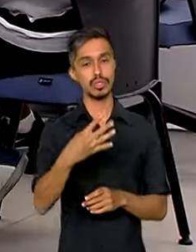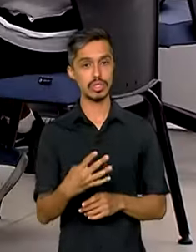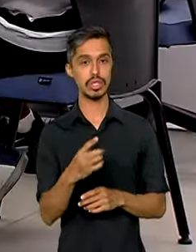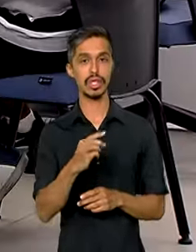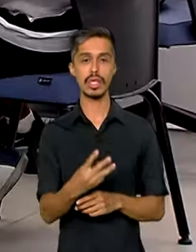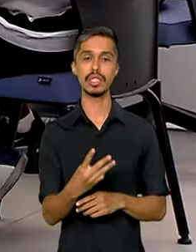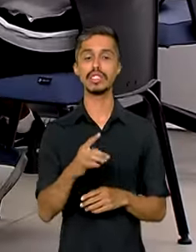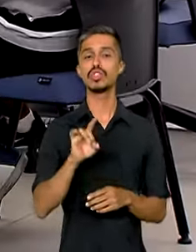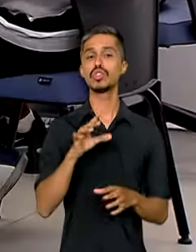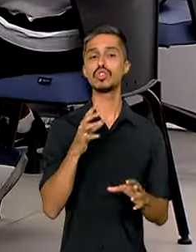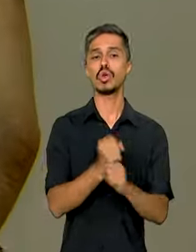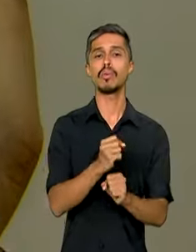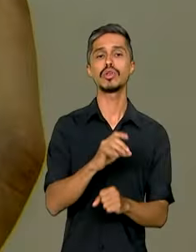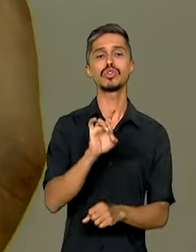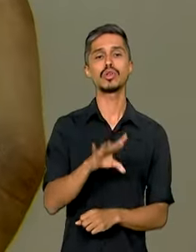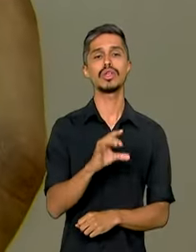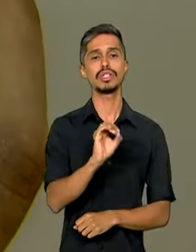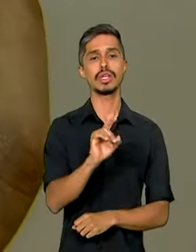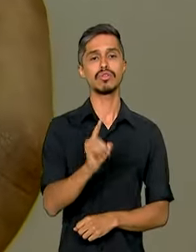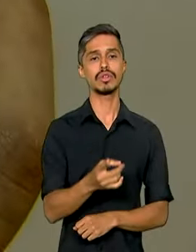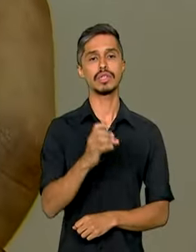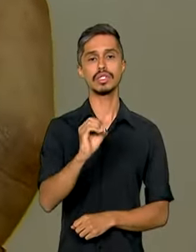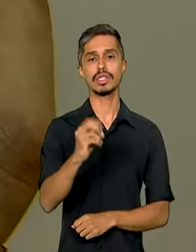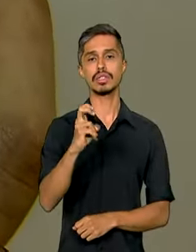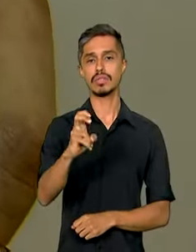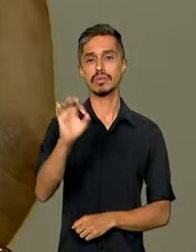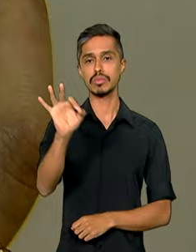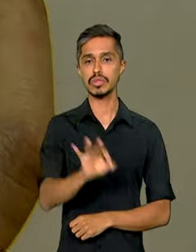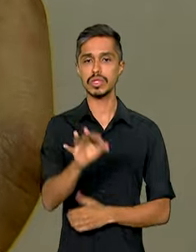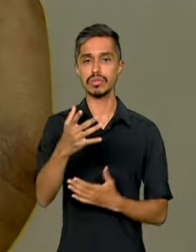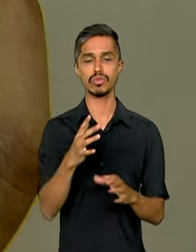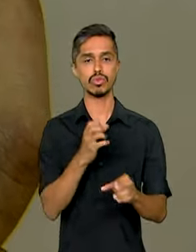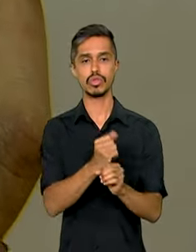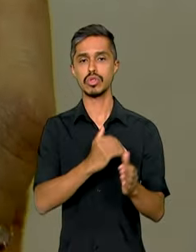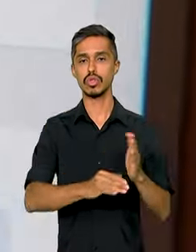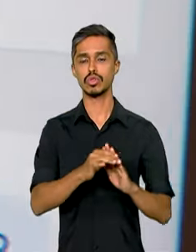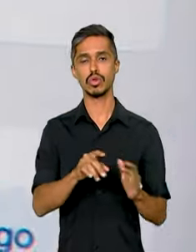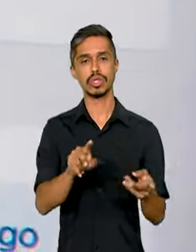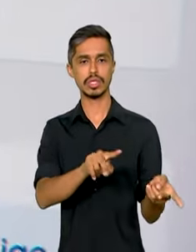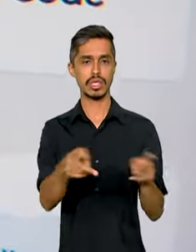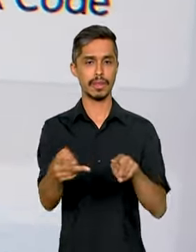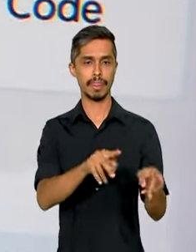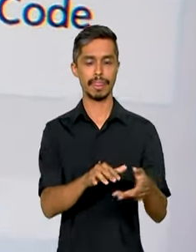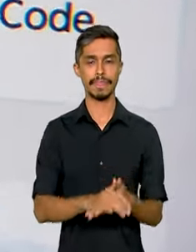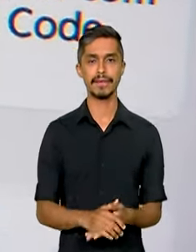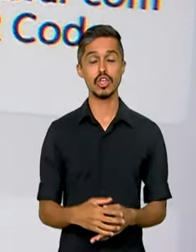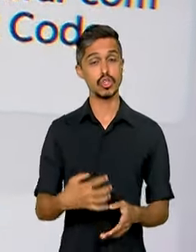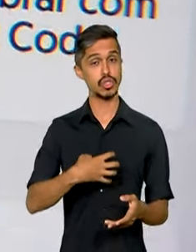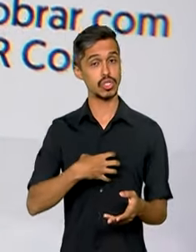0,05% do total das operações. E toda essa